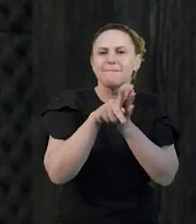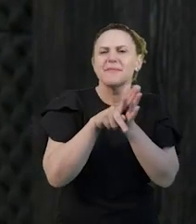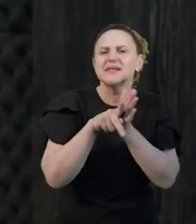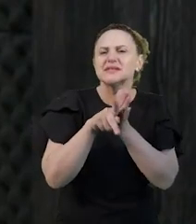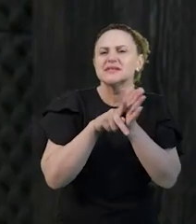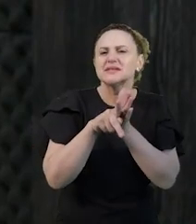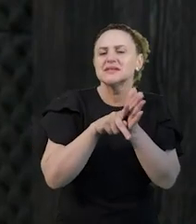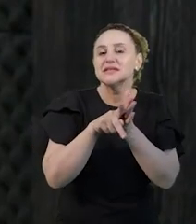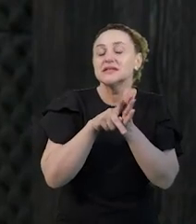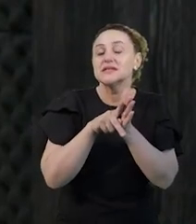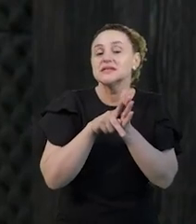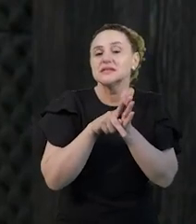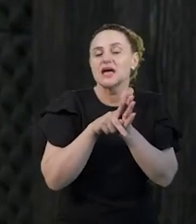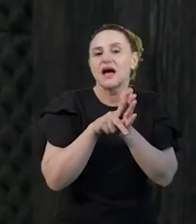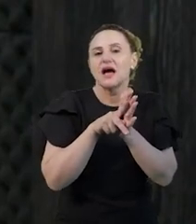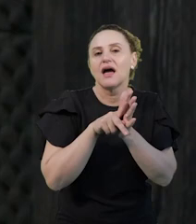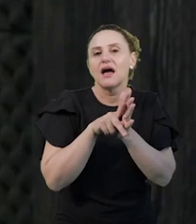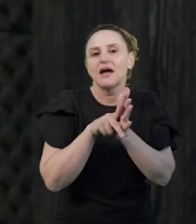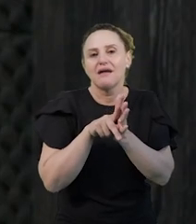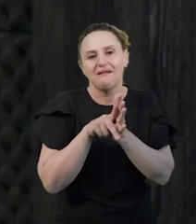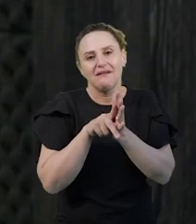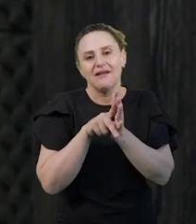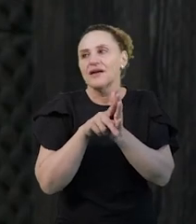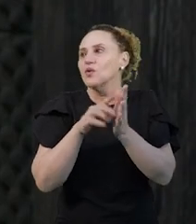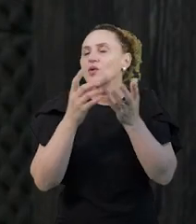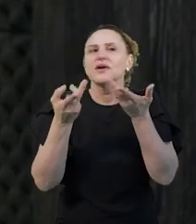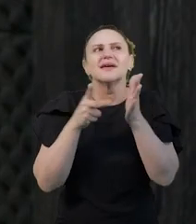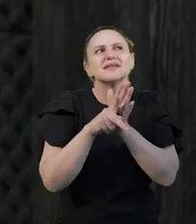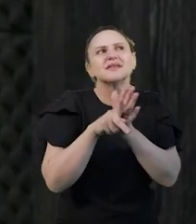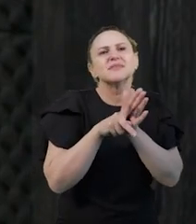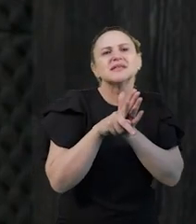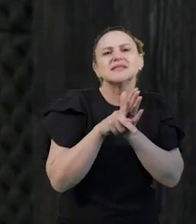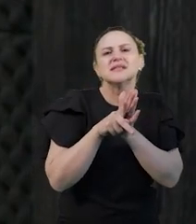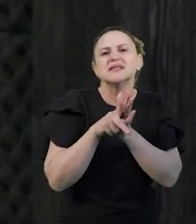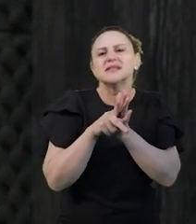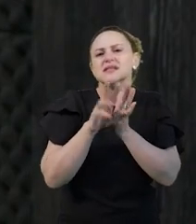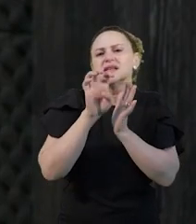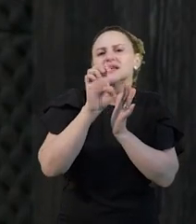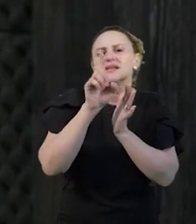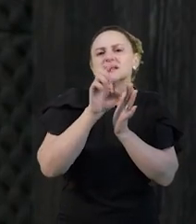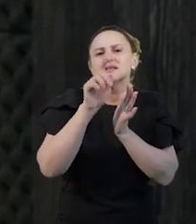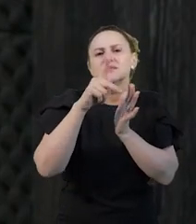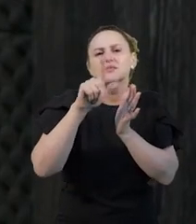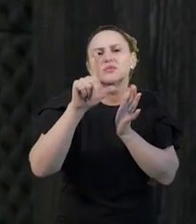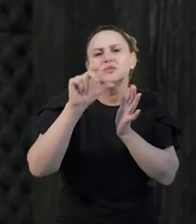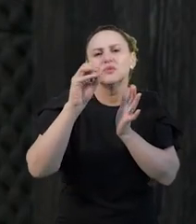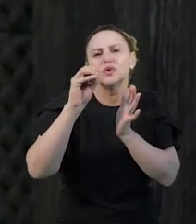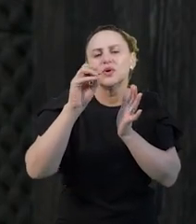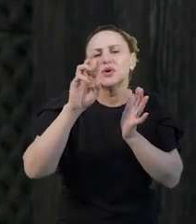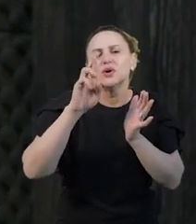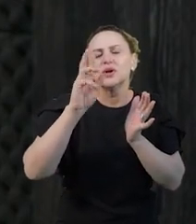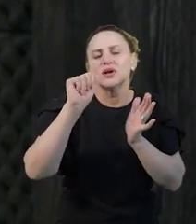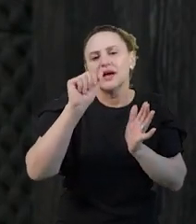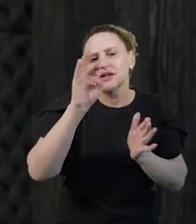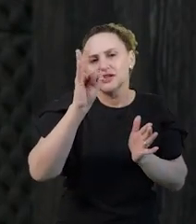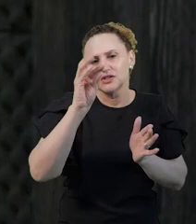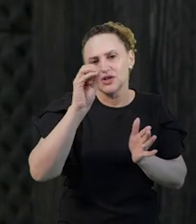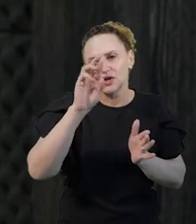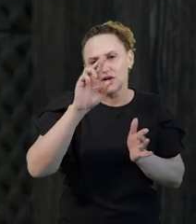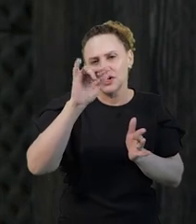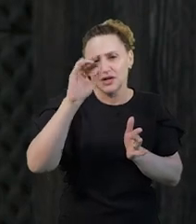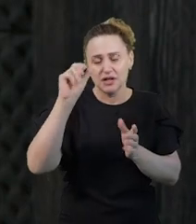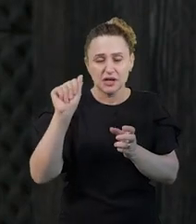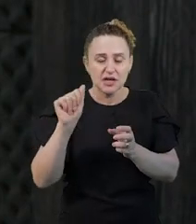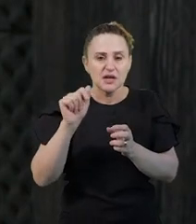A pesquisa exploratória é justamente para se conhecer sobre o tema. Às vezes é um algo, por exemplo, vamos lá fazer uma